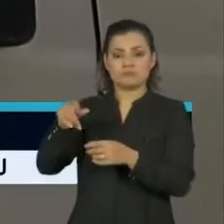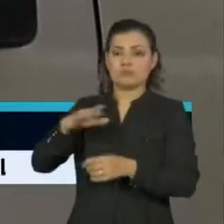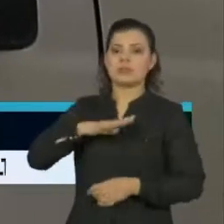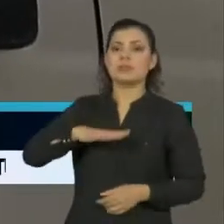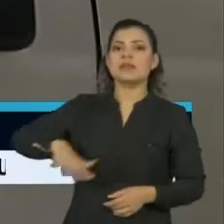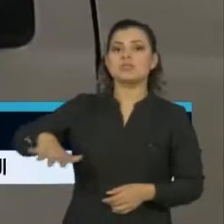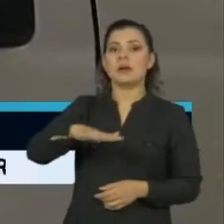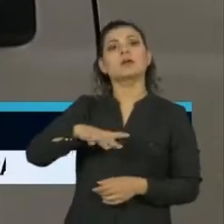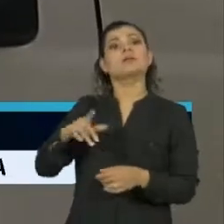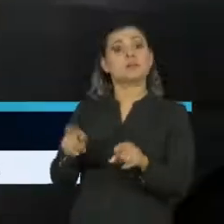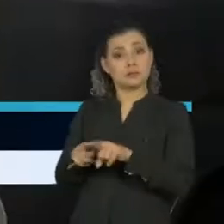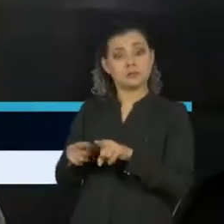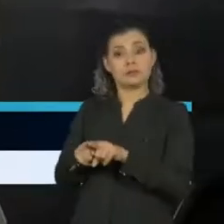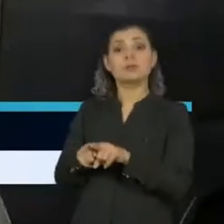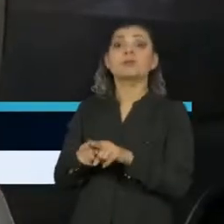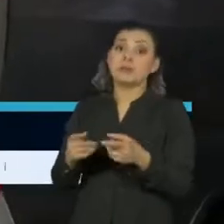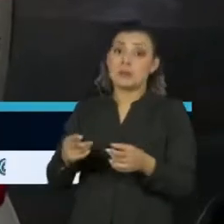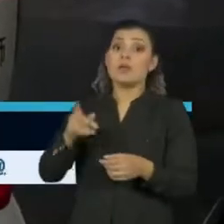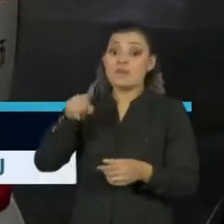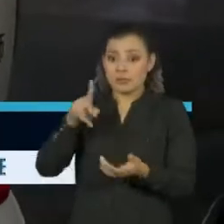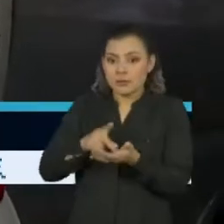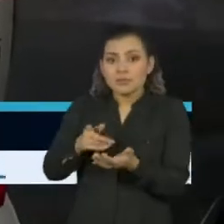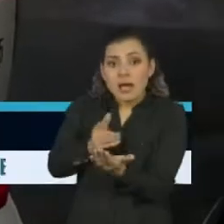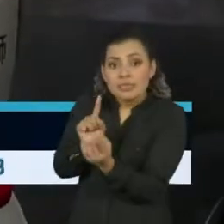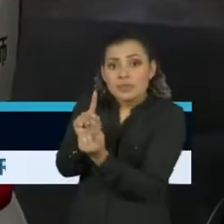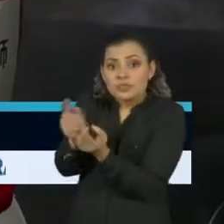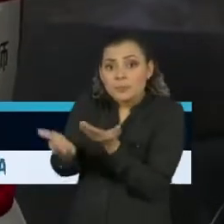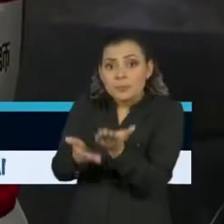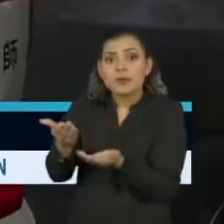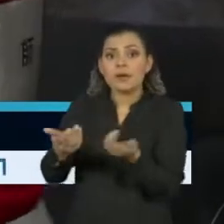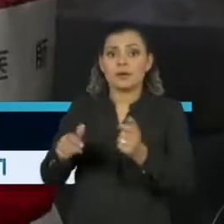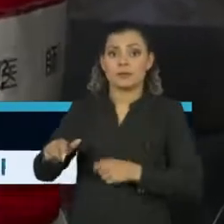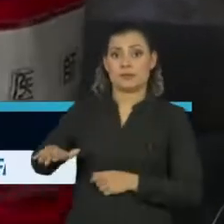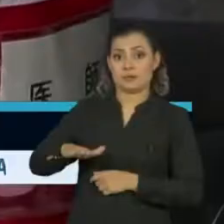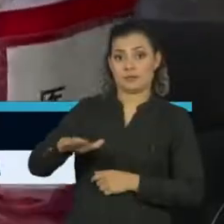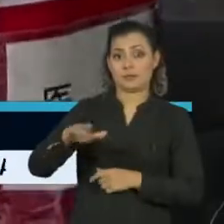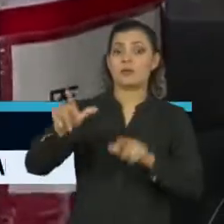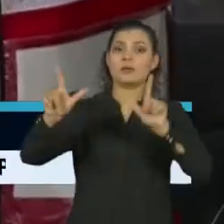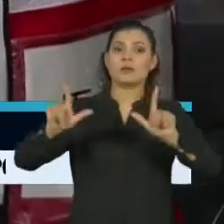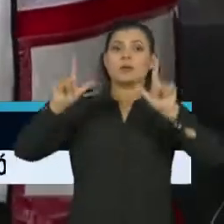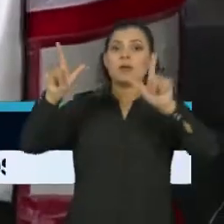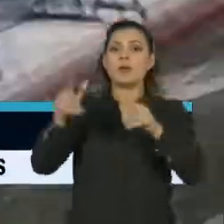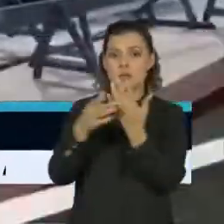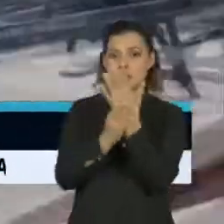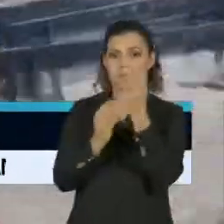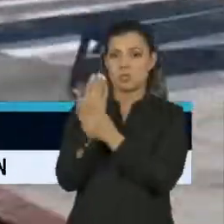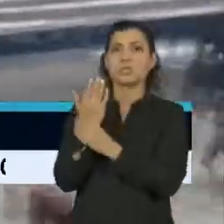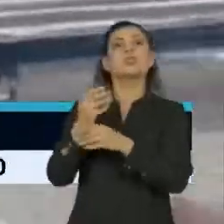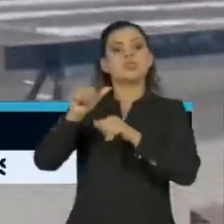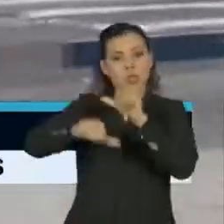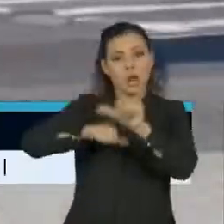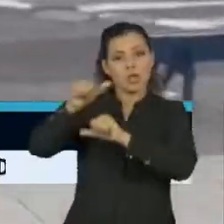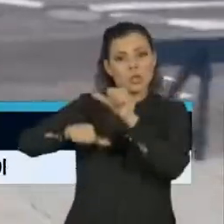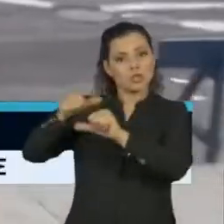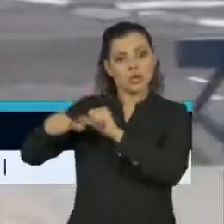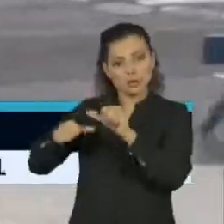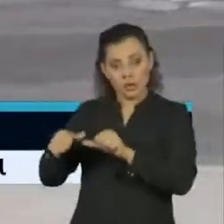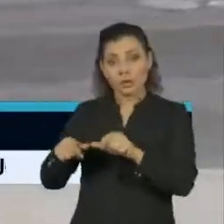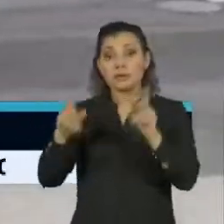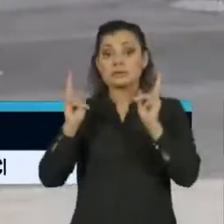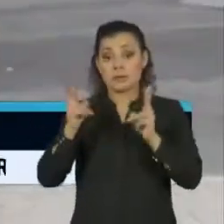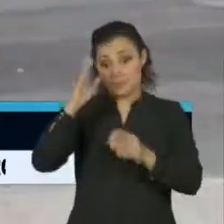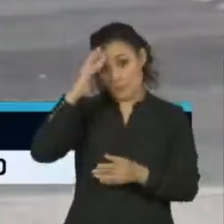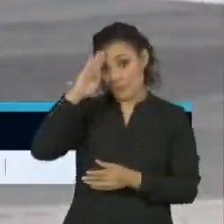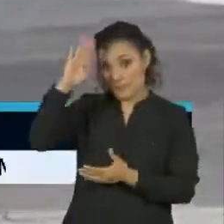autoridades, o sistema é mais eficiente e requer apenas uma troca de luvas para cada teste. No epicentro atual